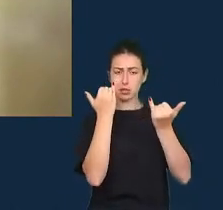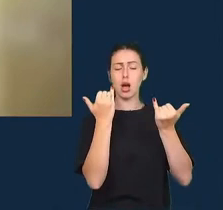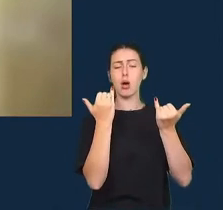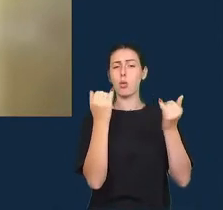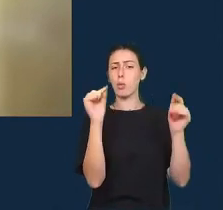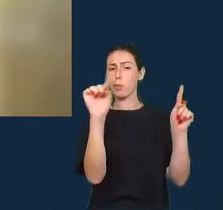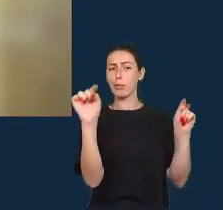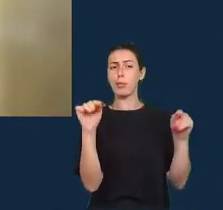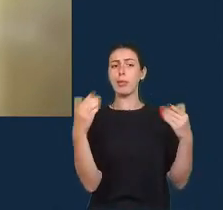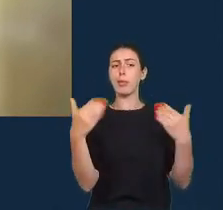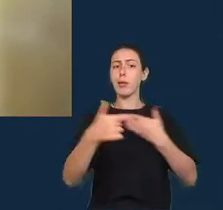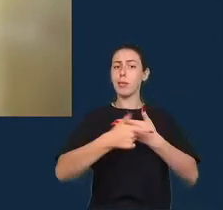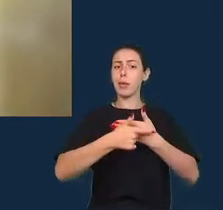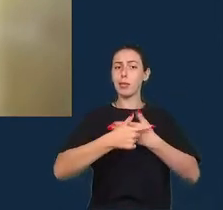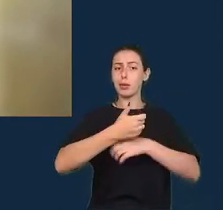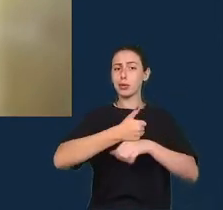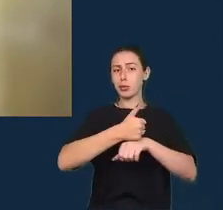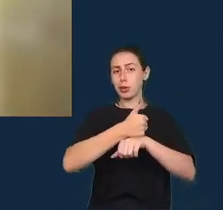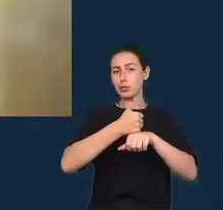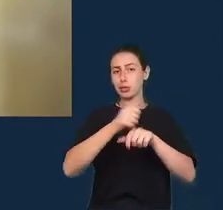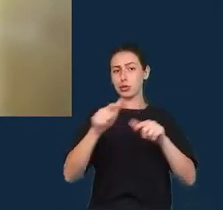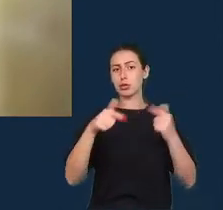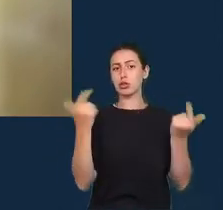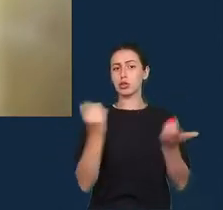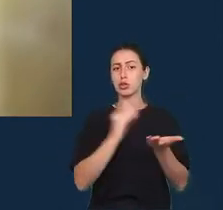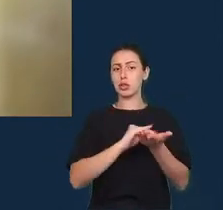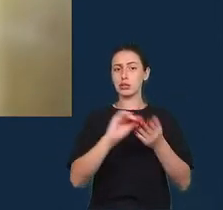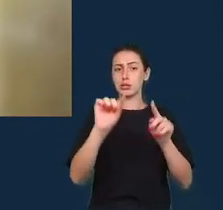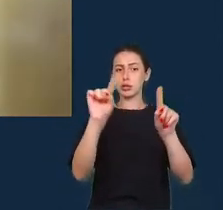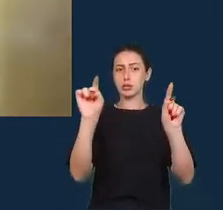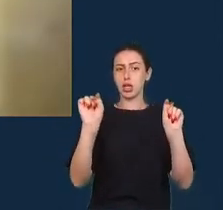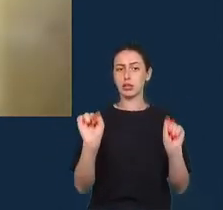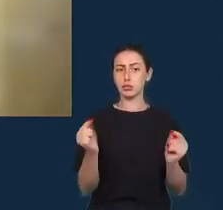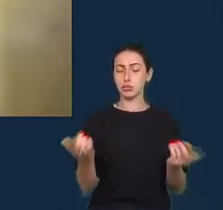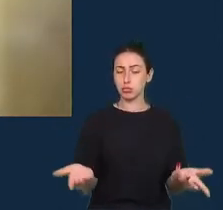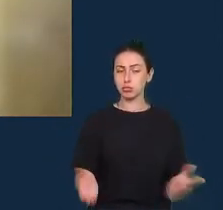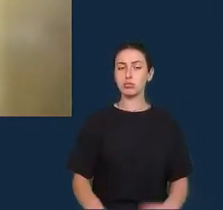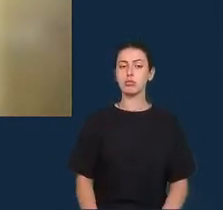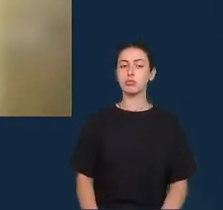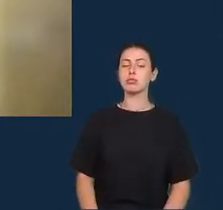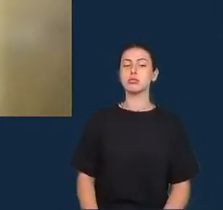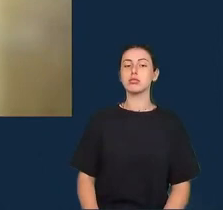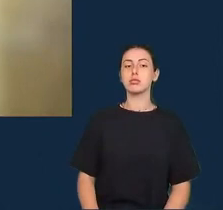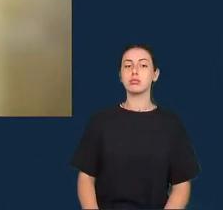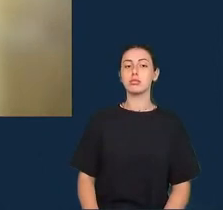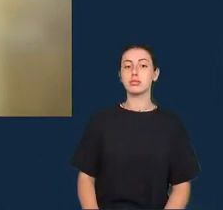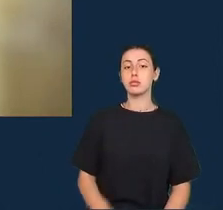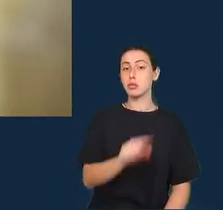nesse cenário o que você acha o que vocês acham